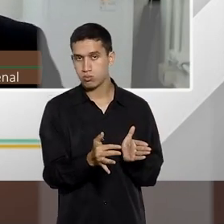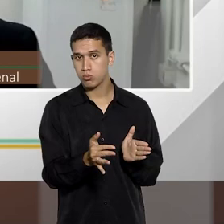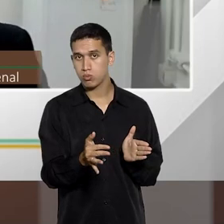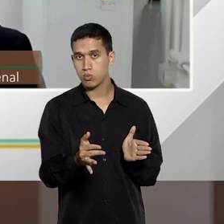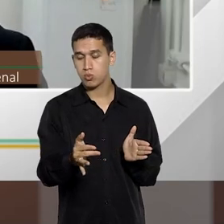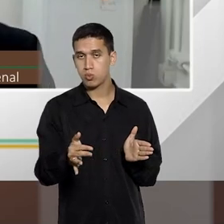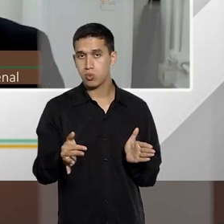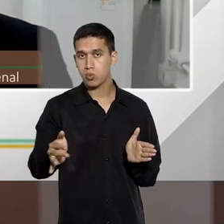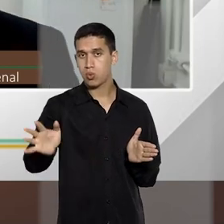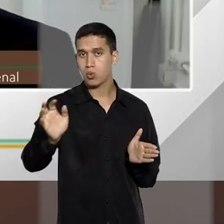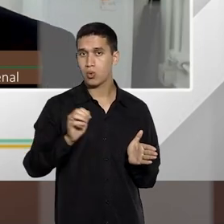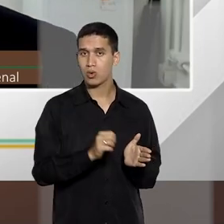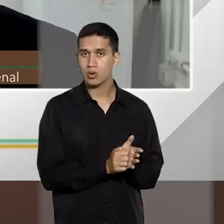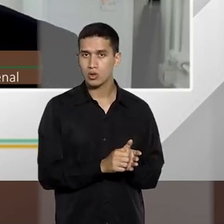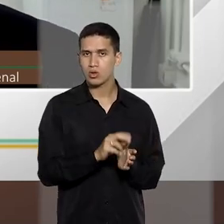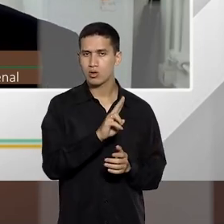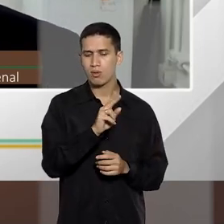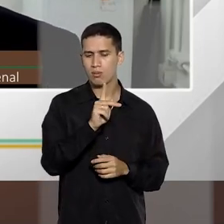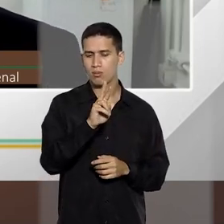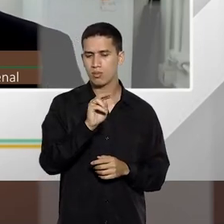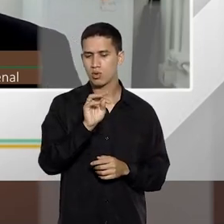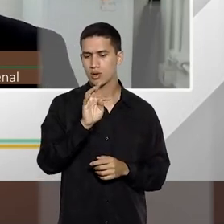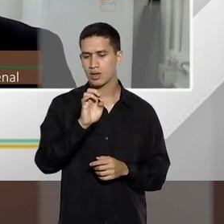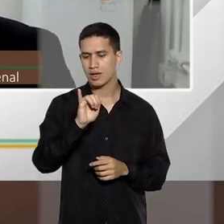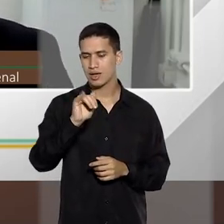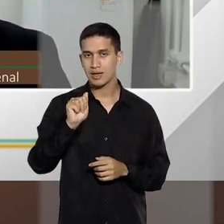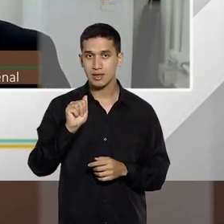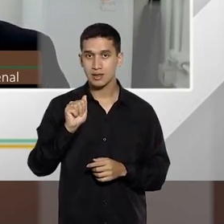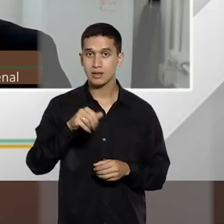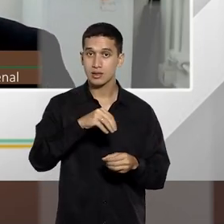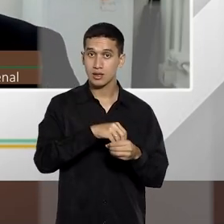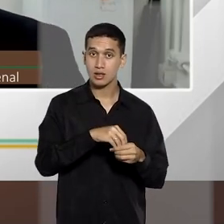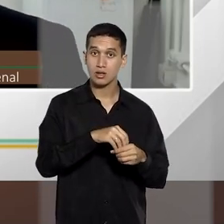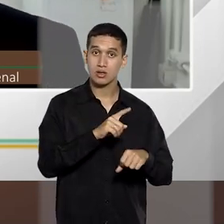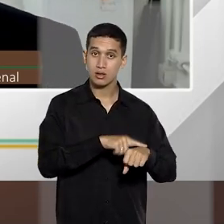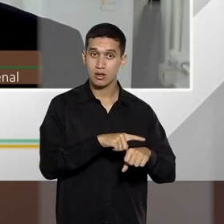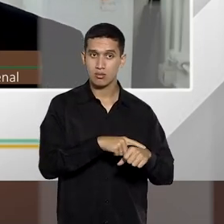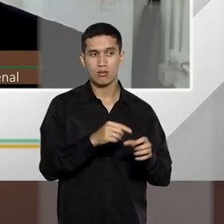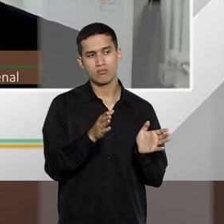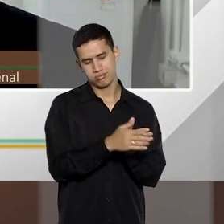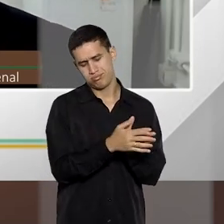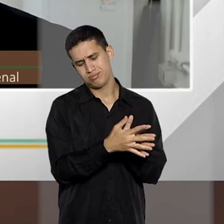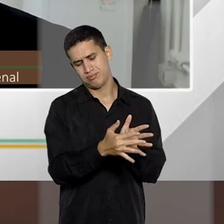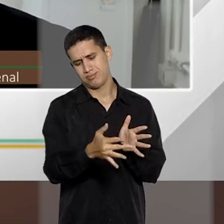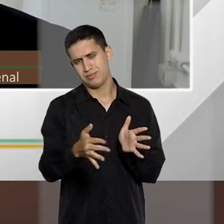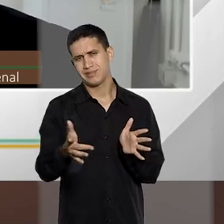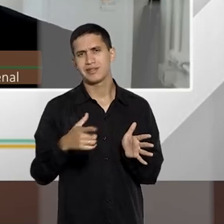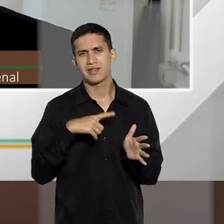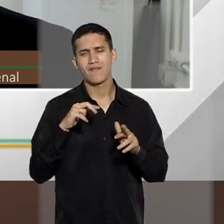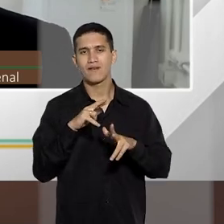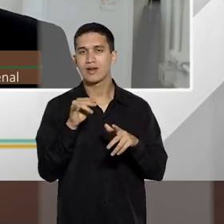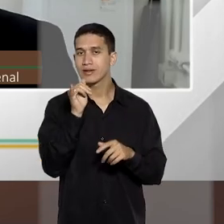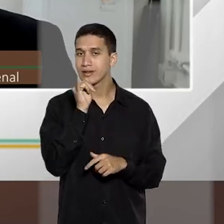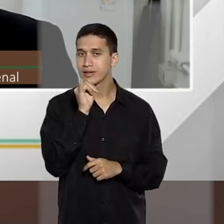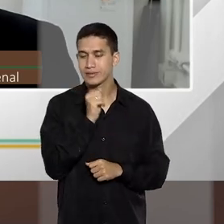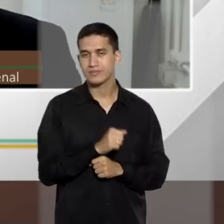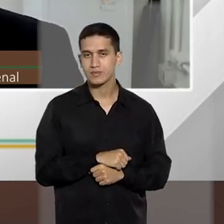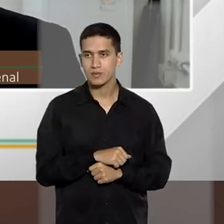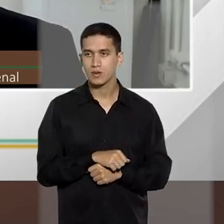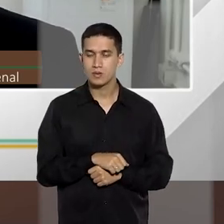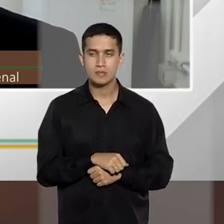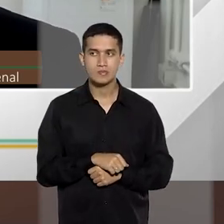a doutrina, a ação se protraia no tempo, se prolongue no tempo. E a gente tem vários exemplos, todos